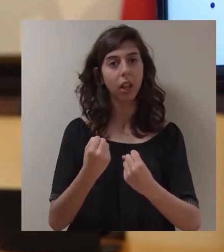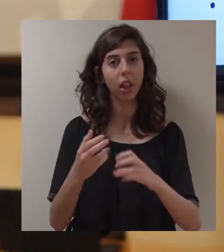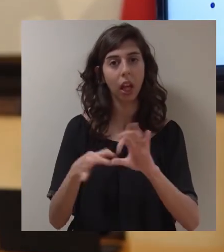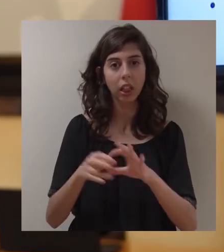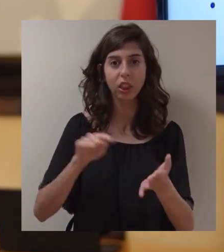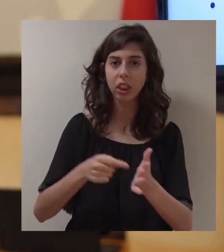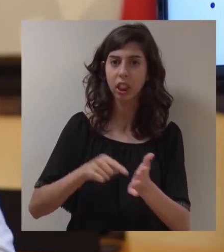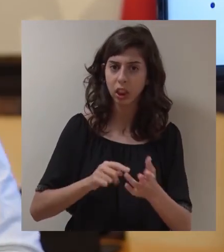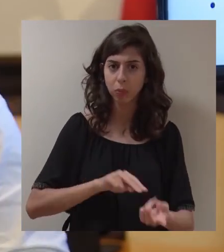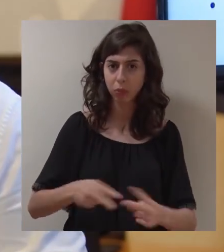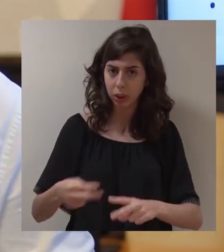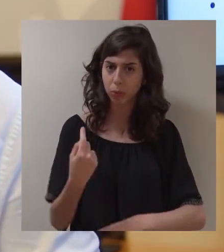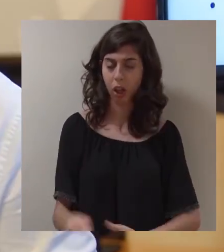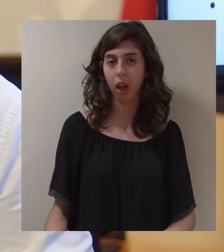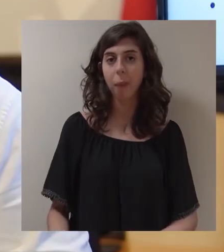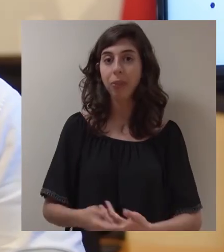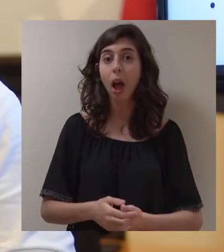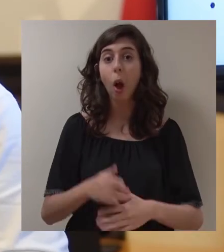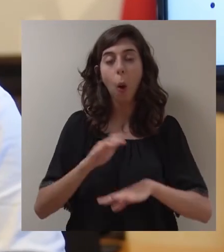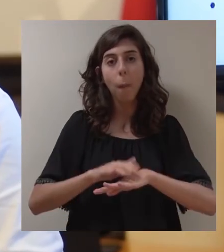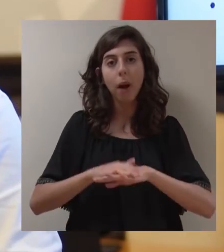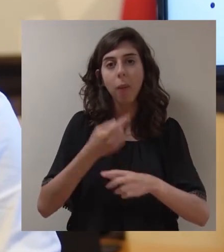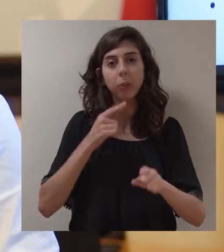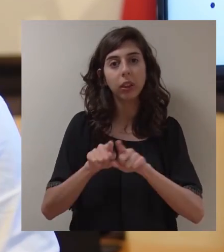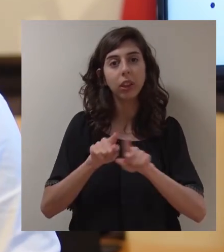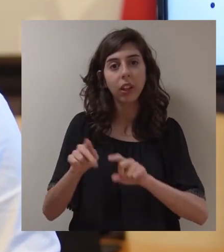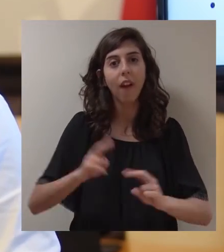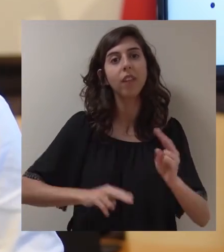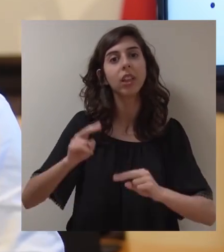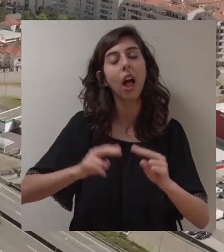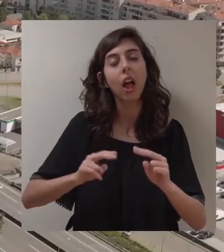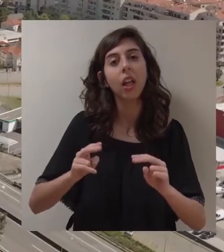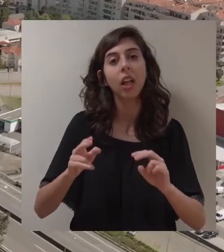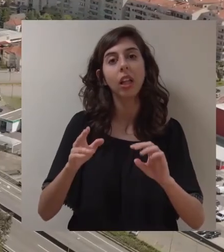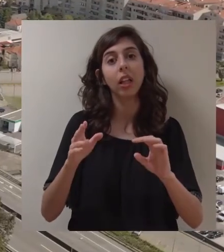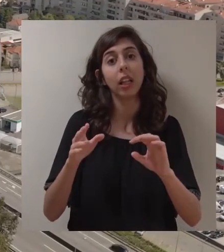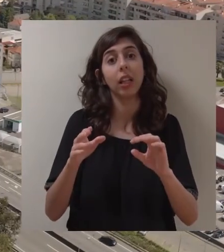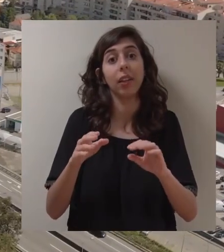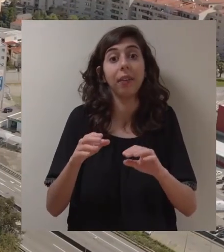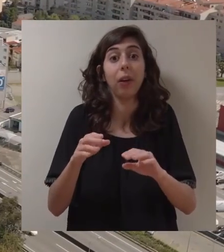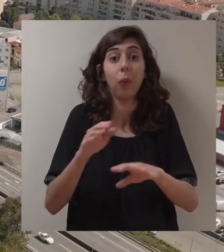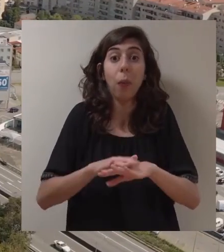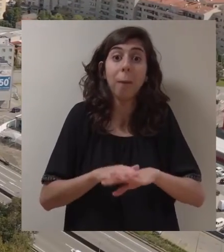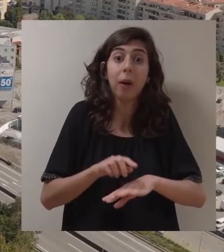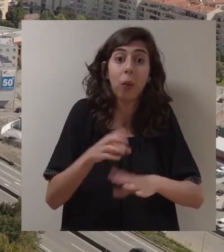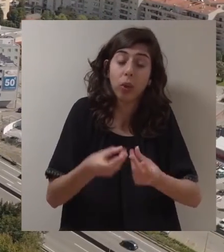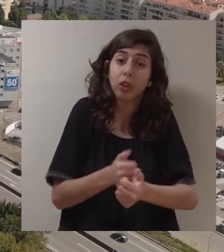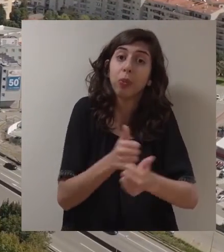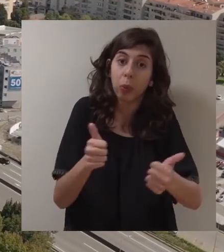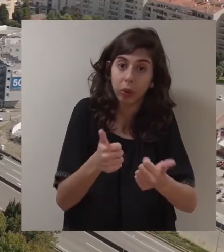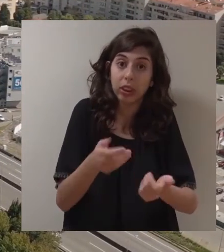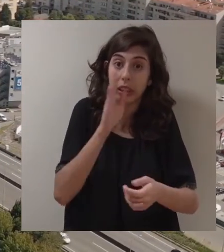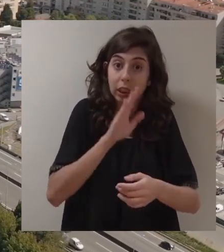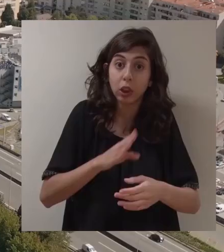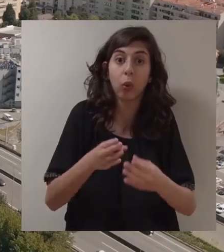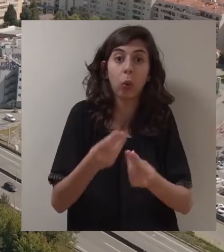naquilo que diz respeito à exigência com o município. Porque a política fiscal tem que ser o produto das boas contas. Com